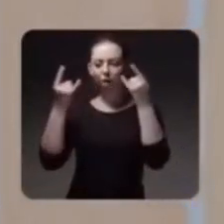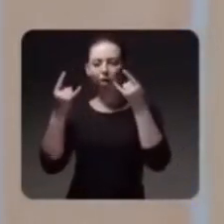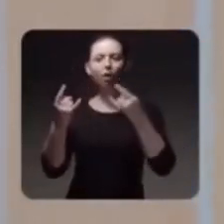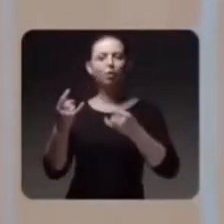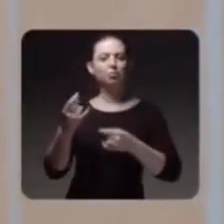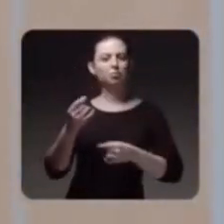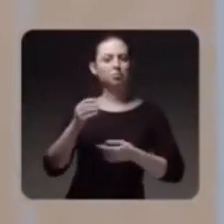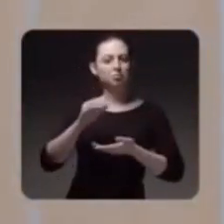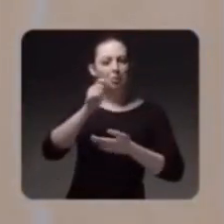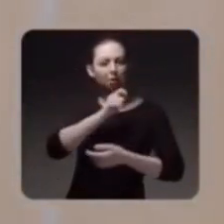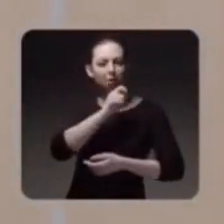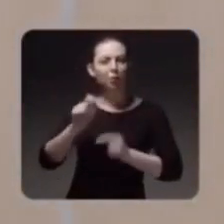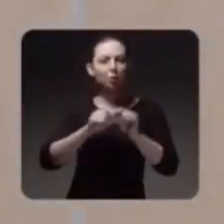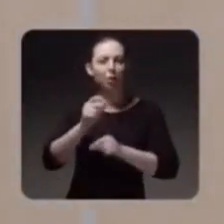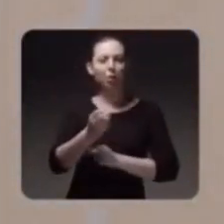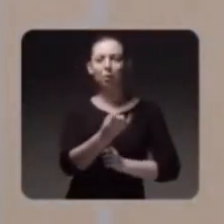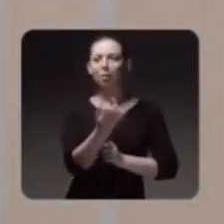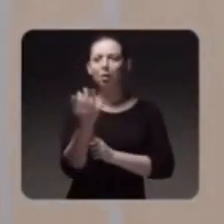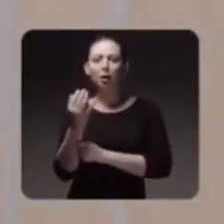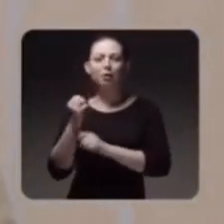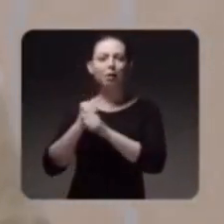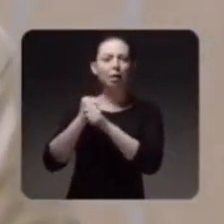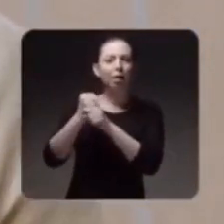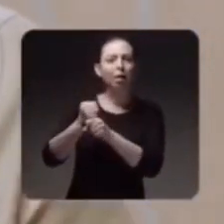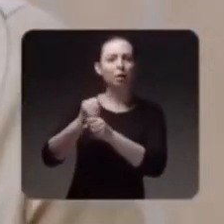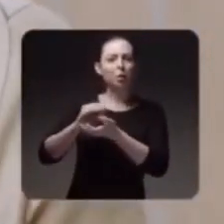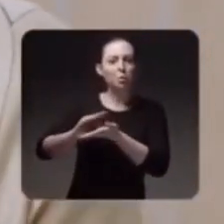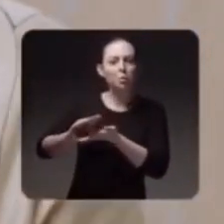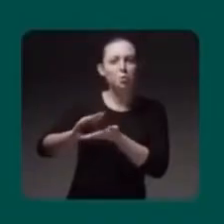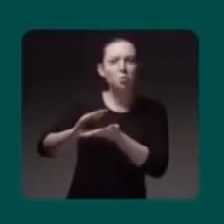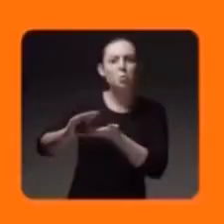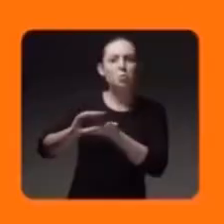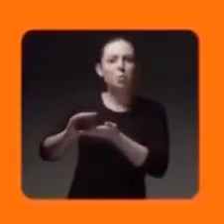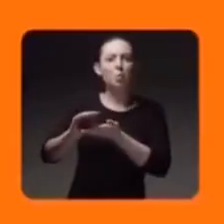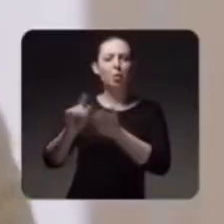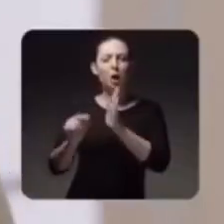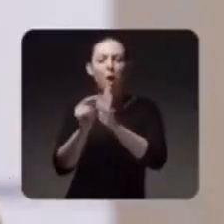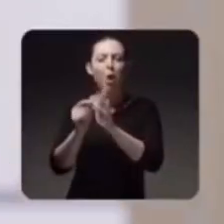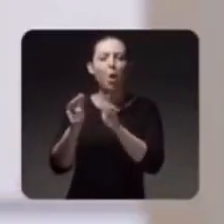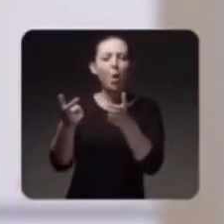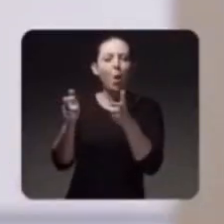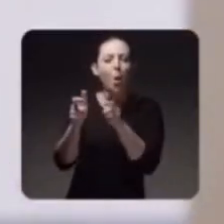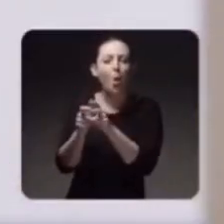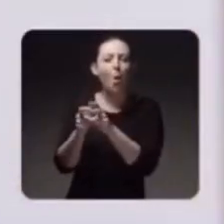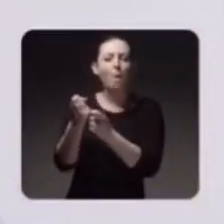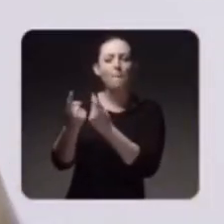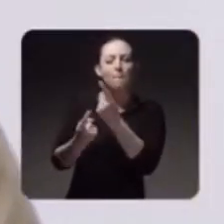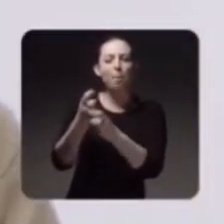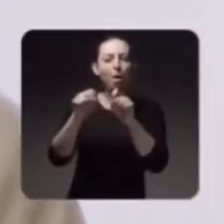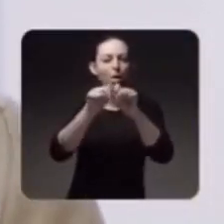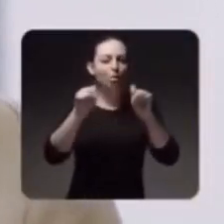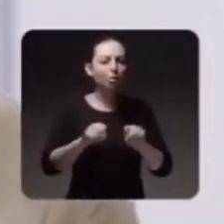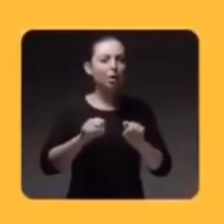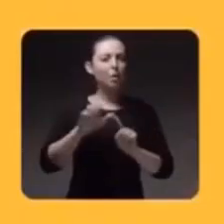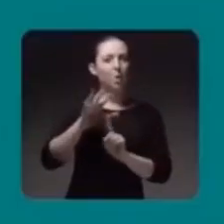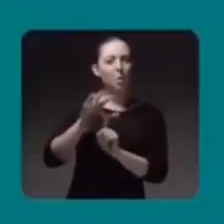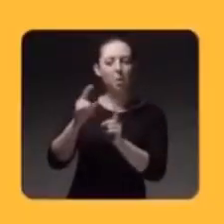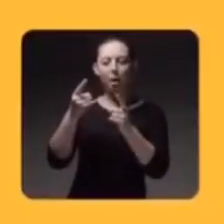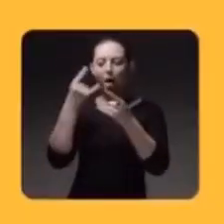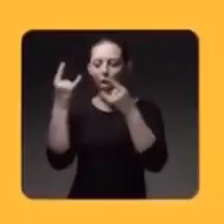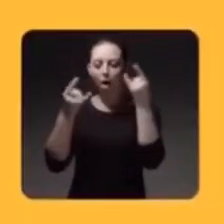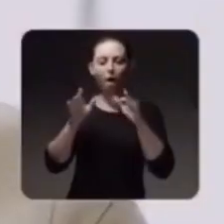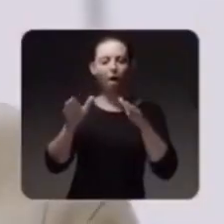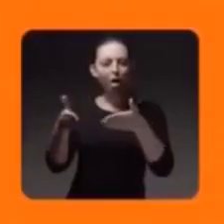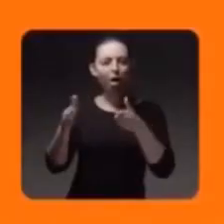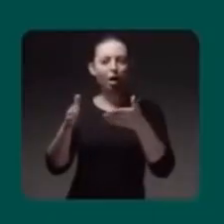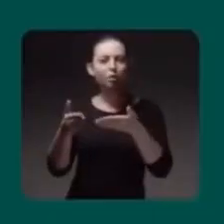ganancioso sacrifica os recursos de milhares de anos pelo lucro imediato para poucos. Esse sistema do poder